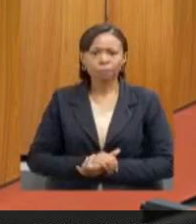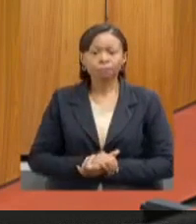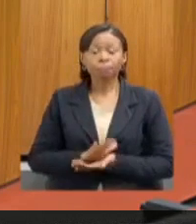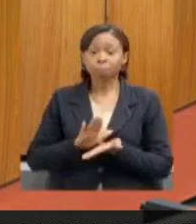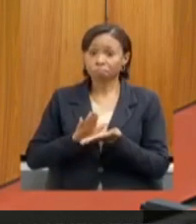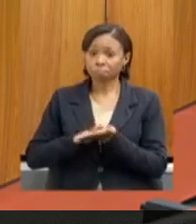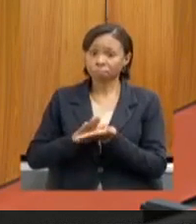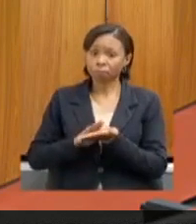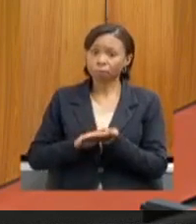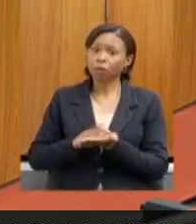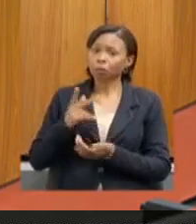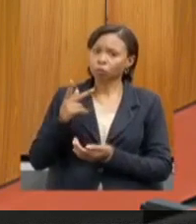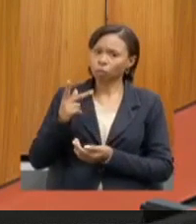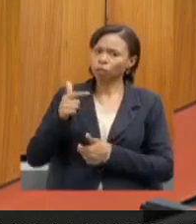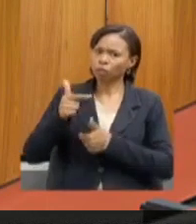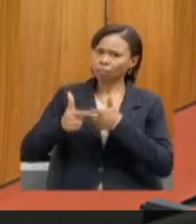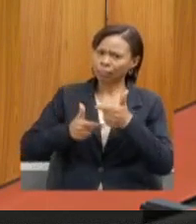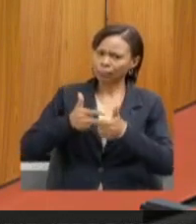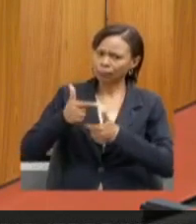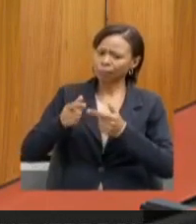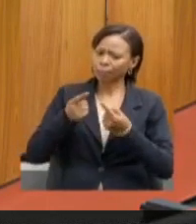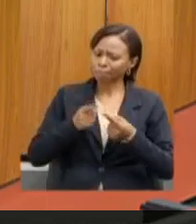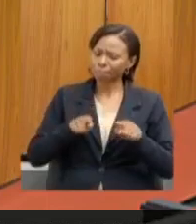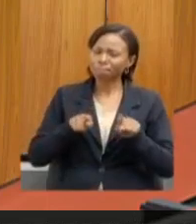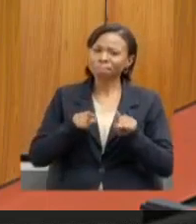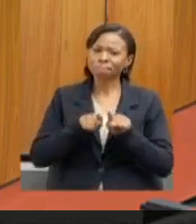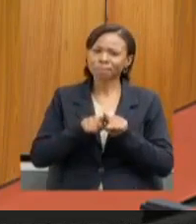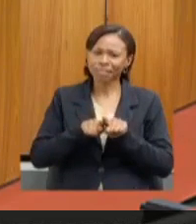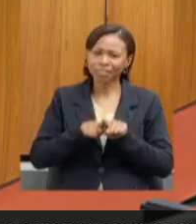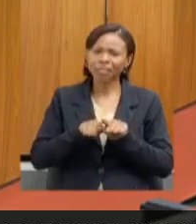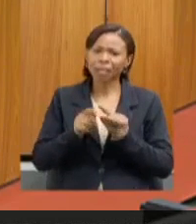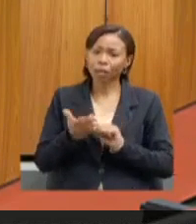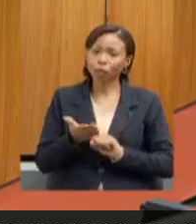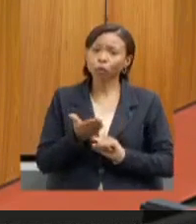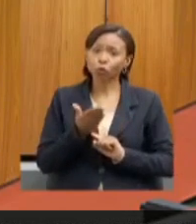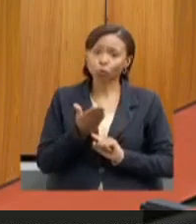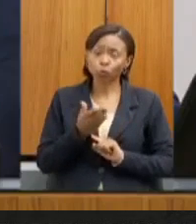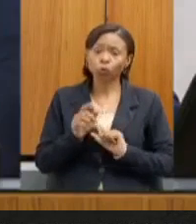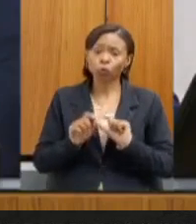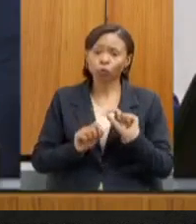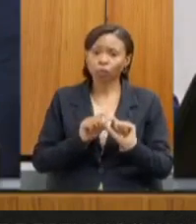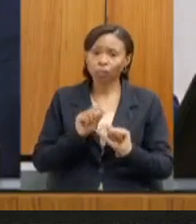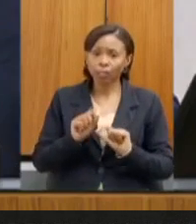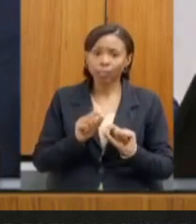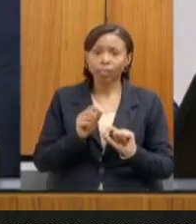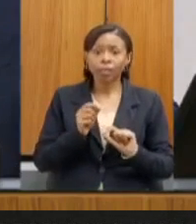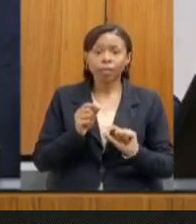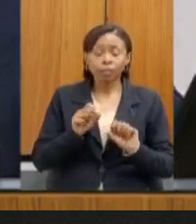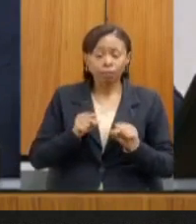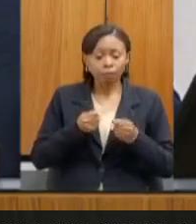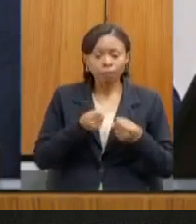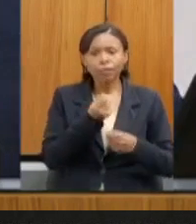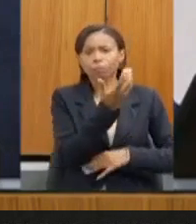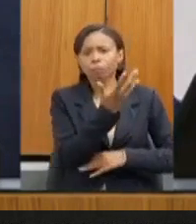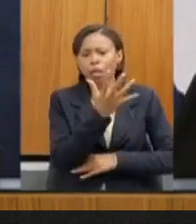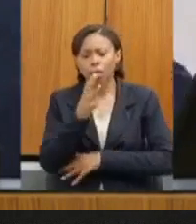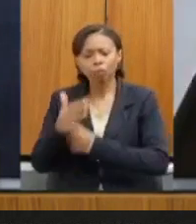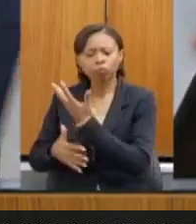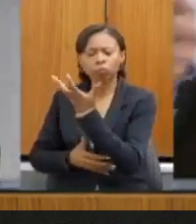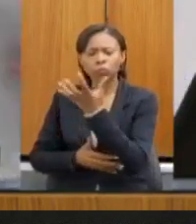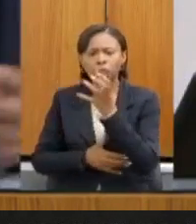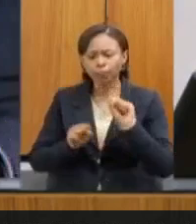Parabenizando pelo seu grande trabalho, pela grande parceria que tem feito, principalmente aí na defesa do meio ambiente e na defesa dos animais.